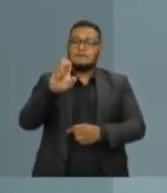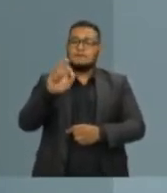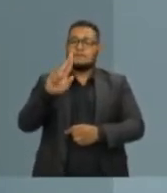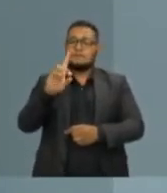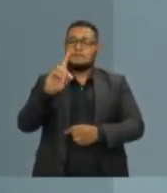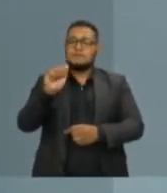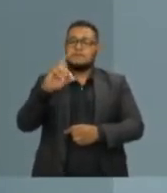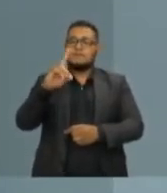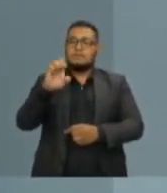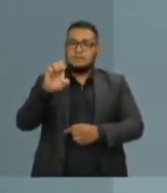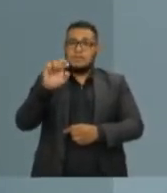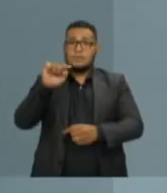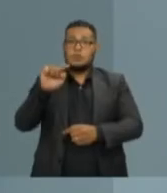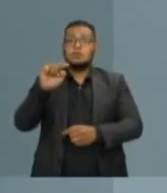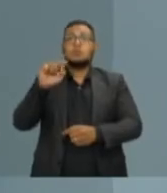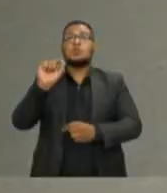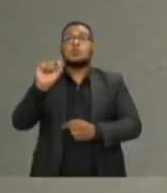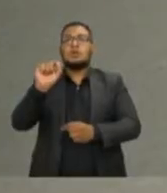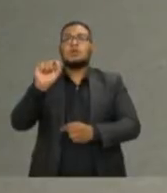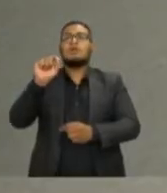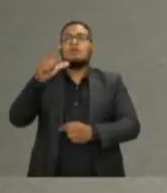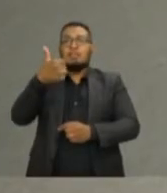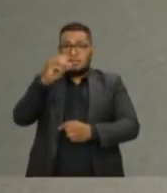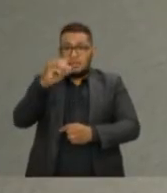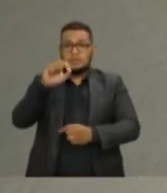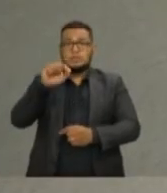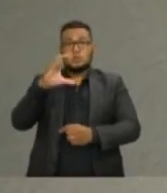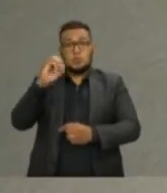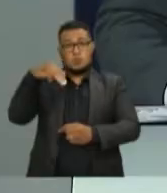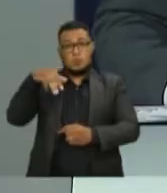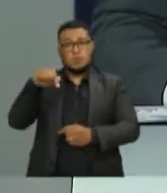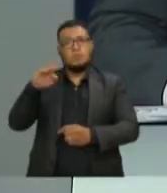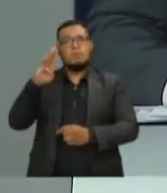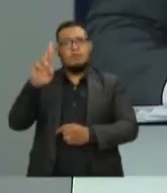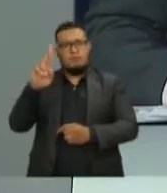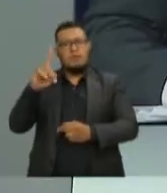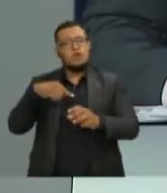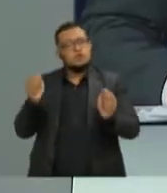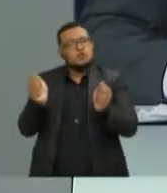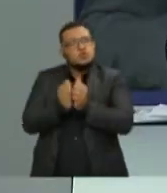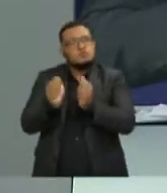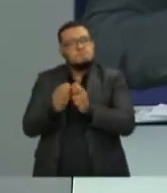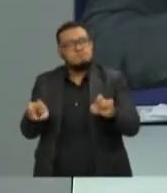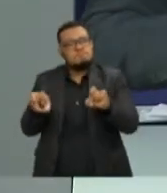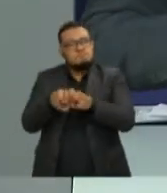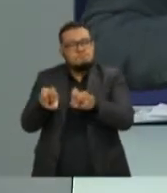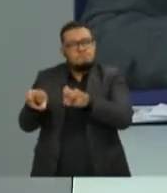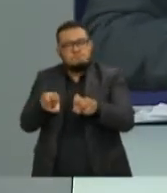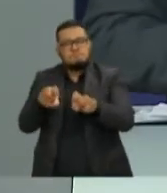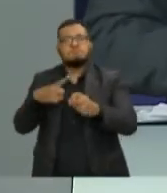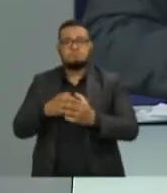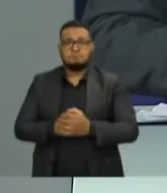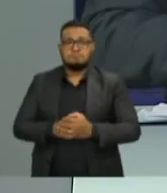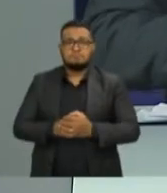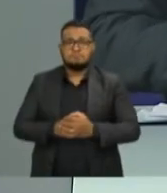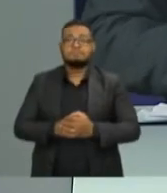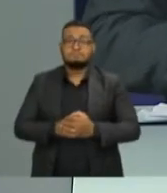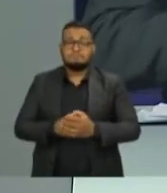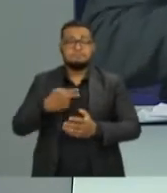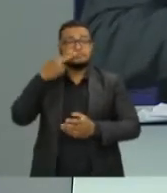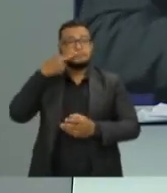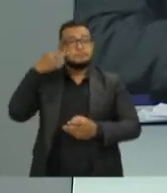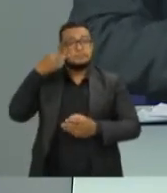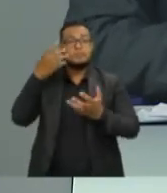.com.br. Ele era secretário de Grátis em Madureira. O candidato Pasolini continua com a palavra. Agora,